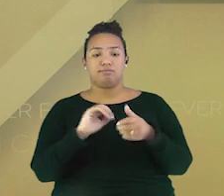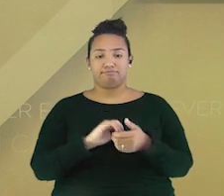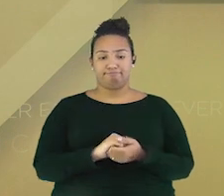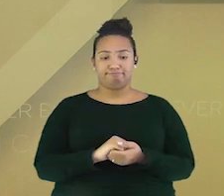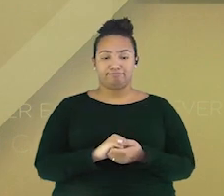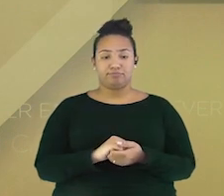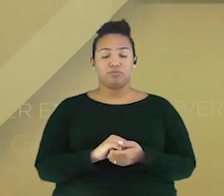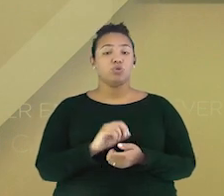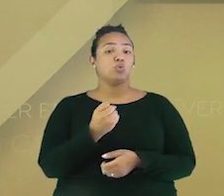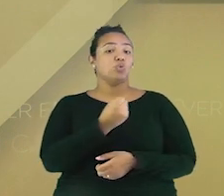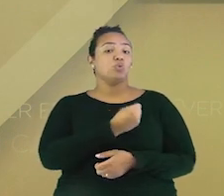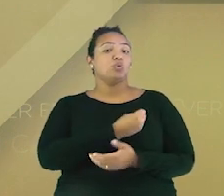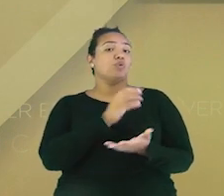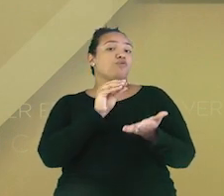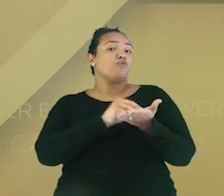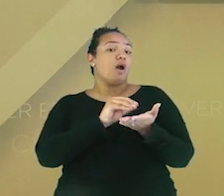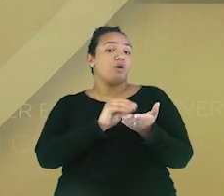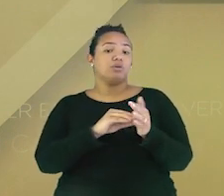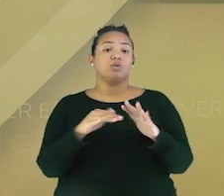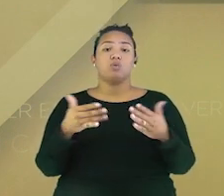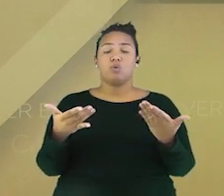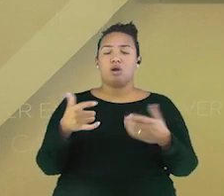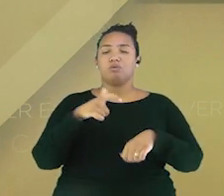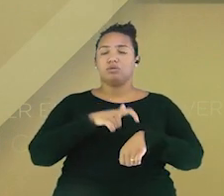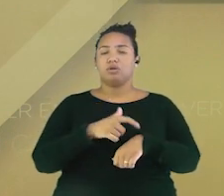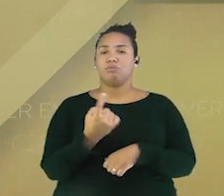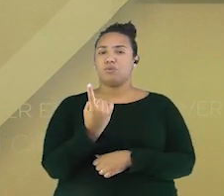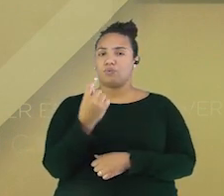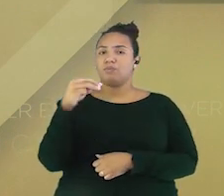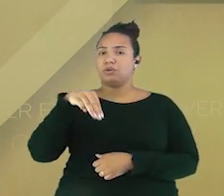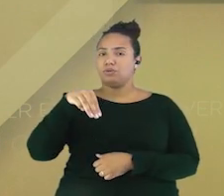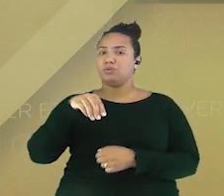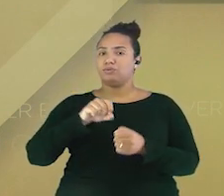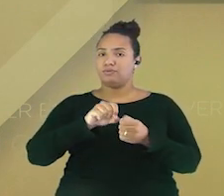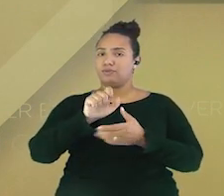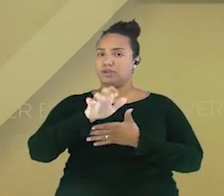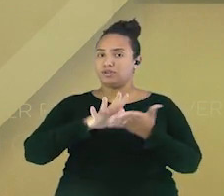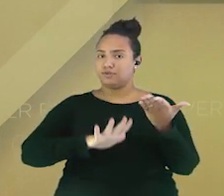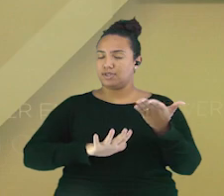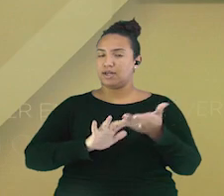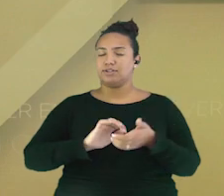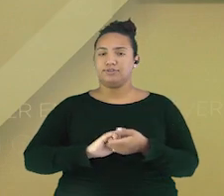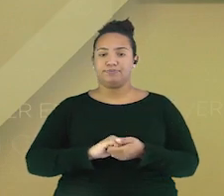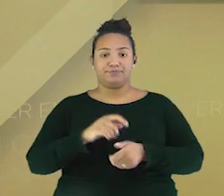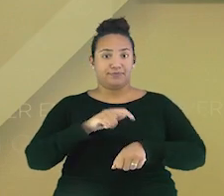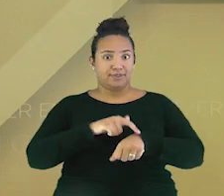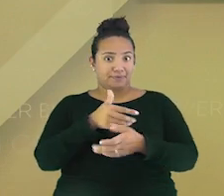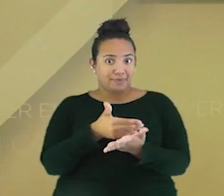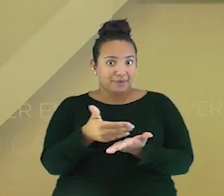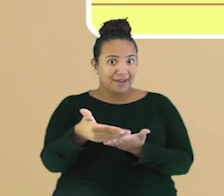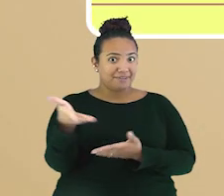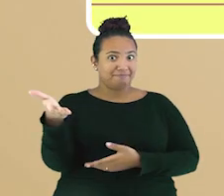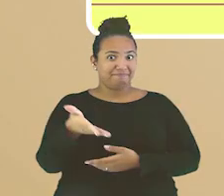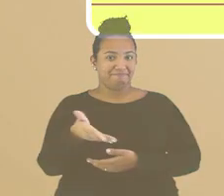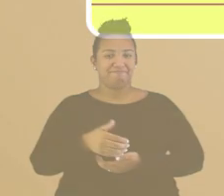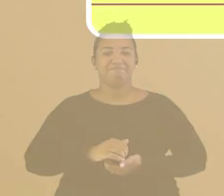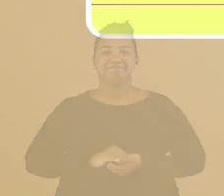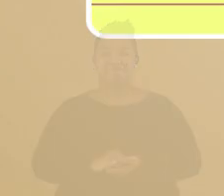faltando? Vocês terão um minuto para fazer essa atividade. E o tempo começa já!